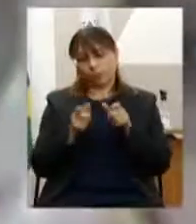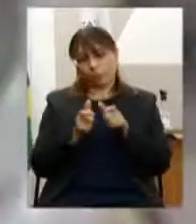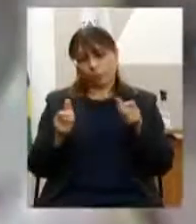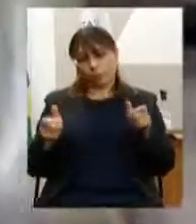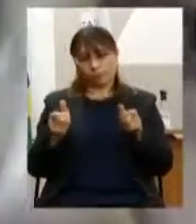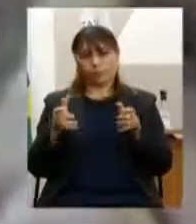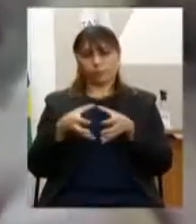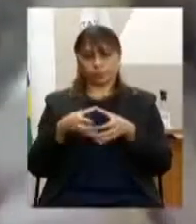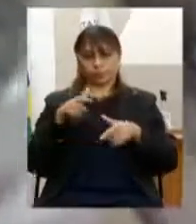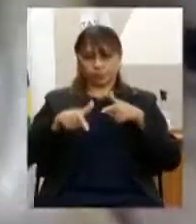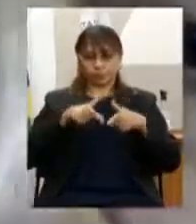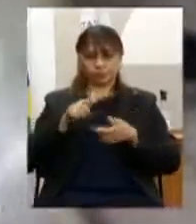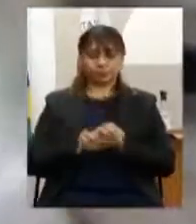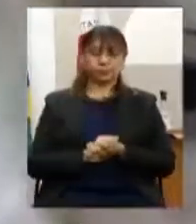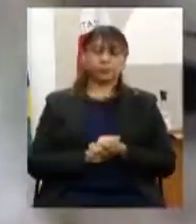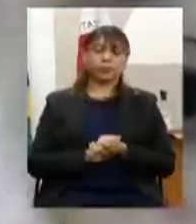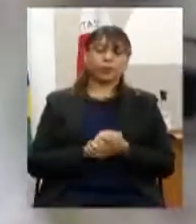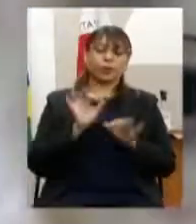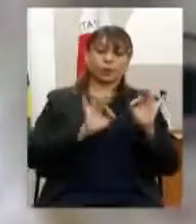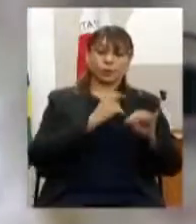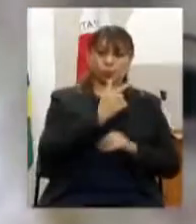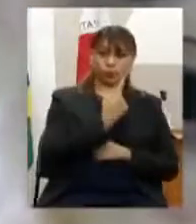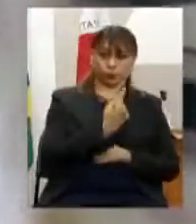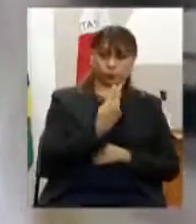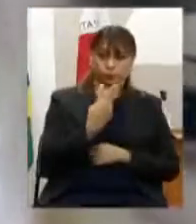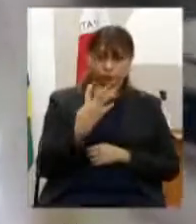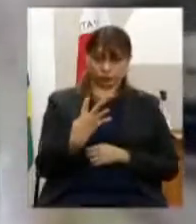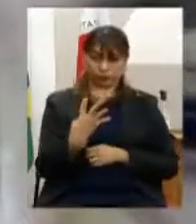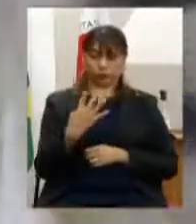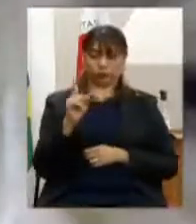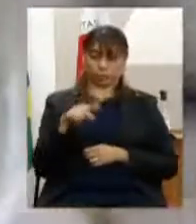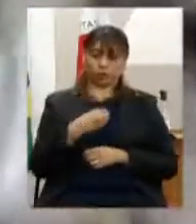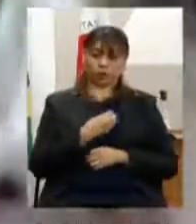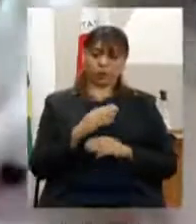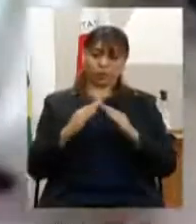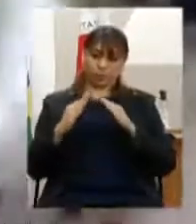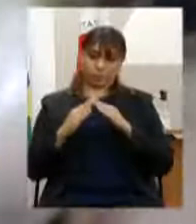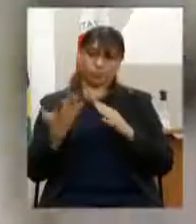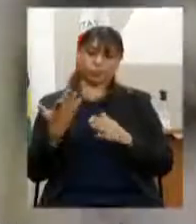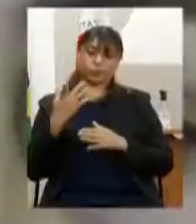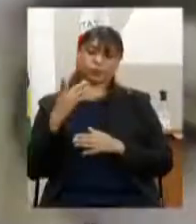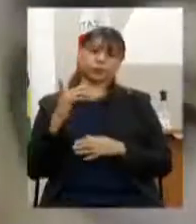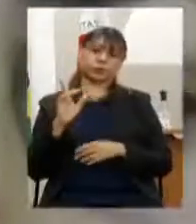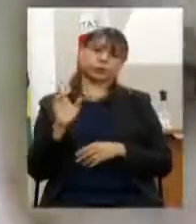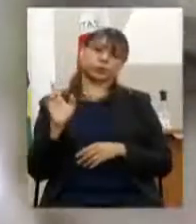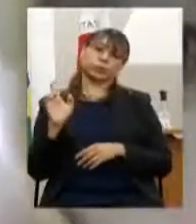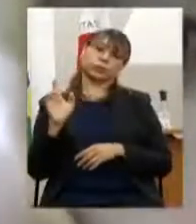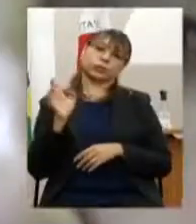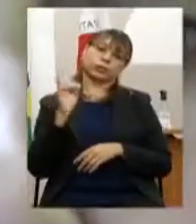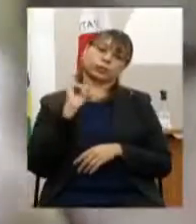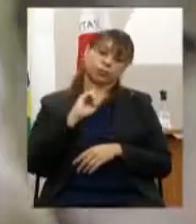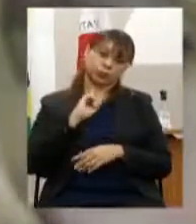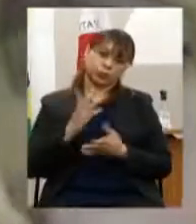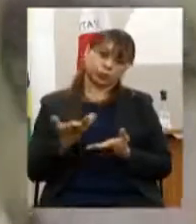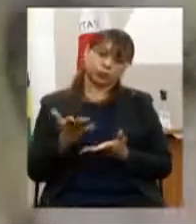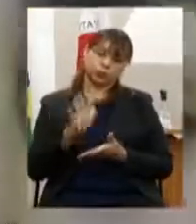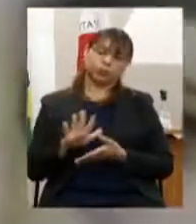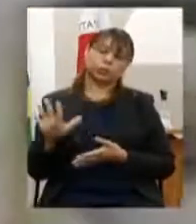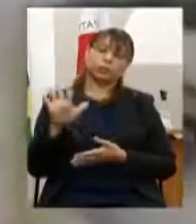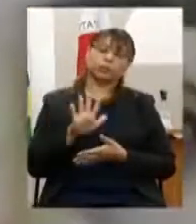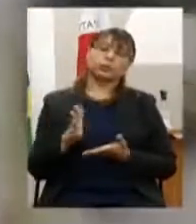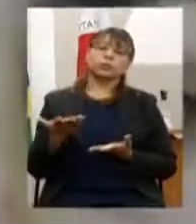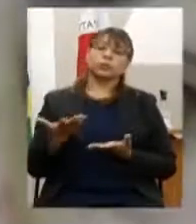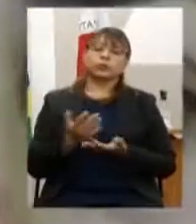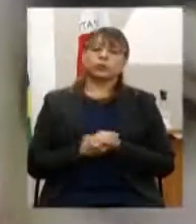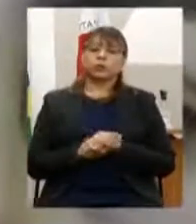sugestões do programa 134, que é Moradas Gerais, foi uma alterar a finalidade e as metas